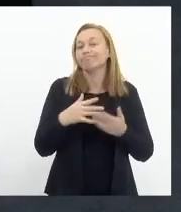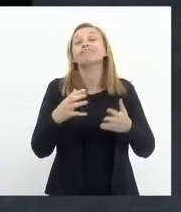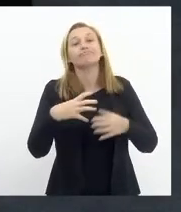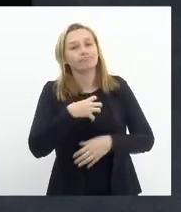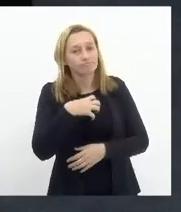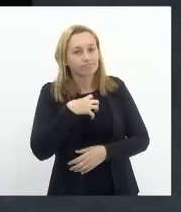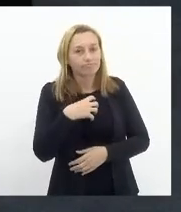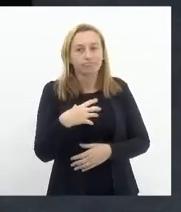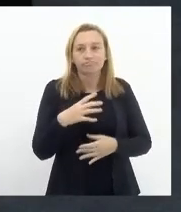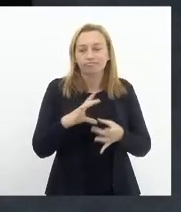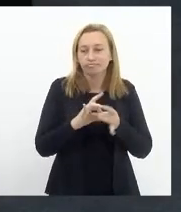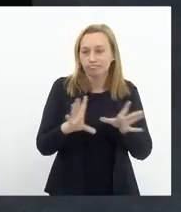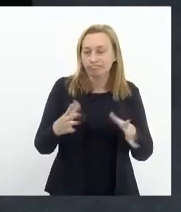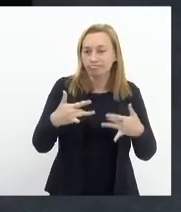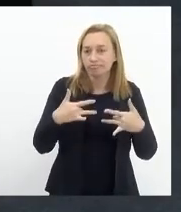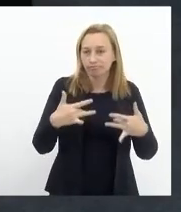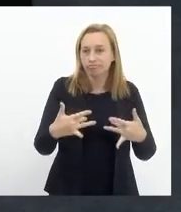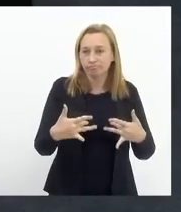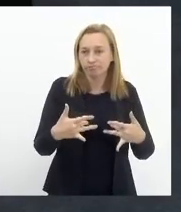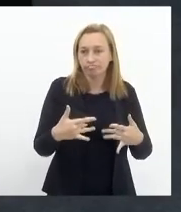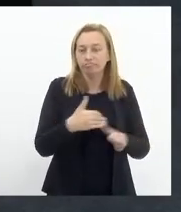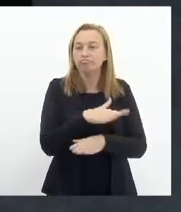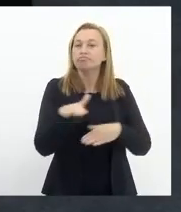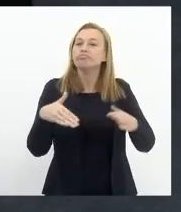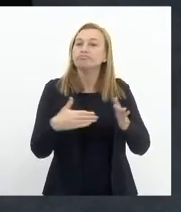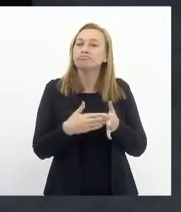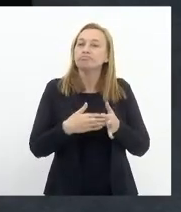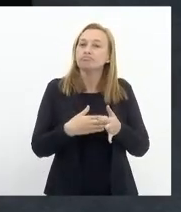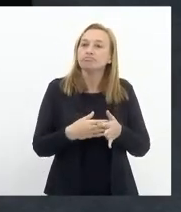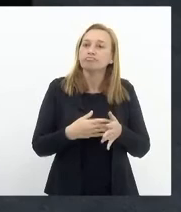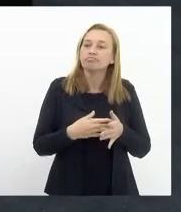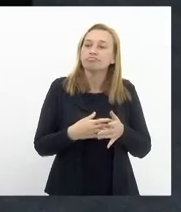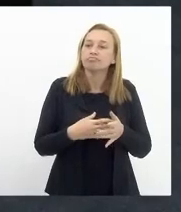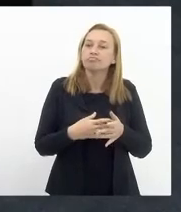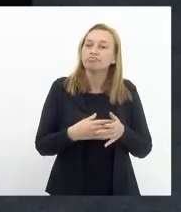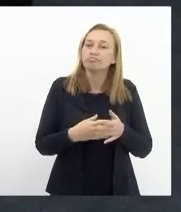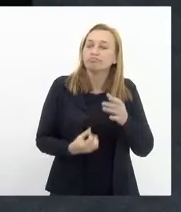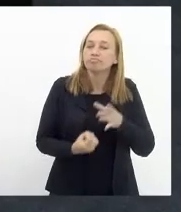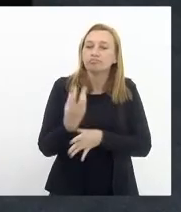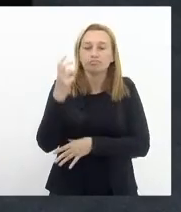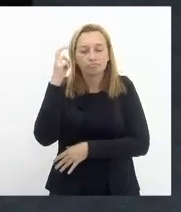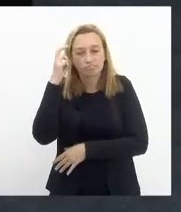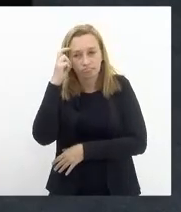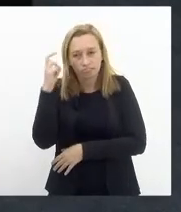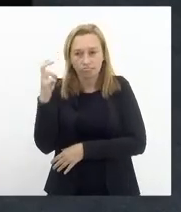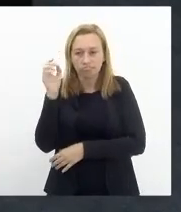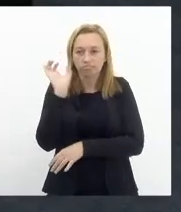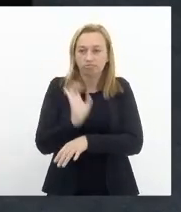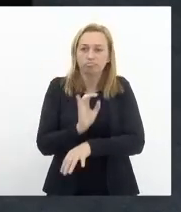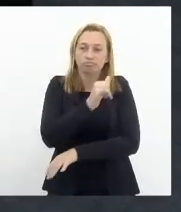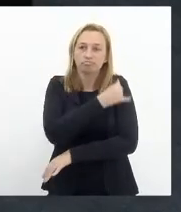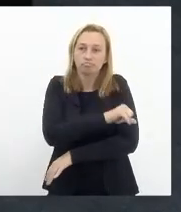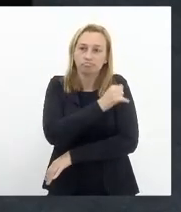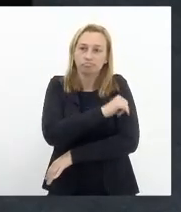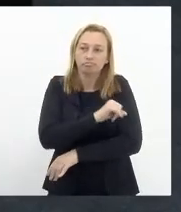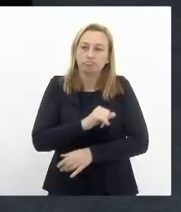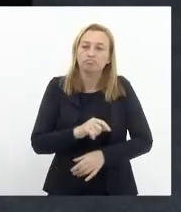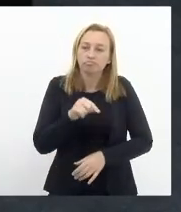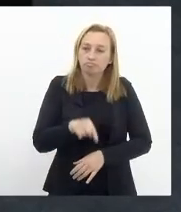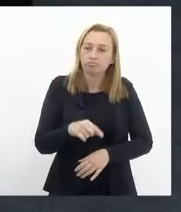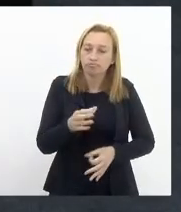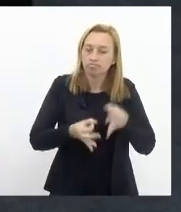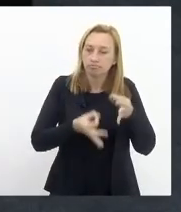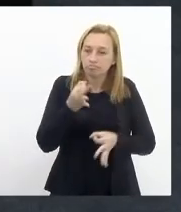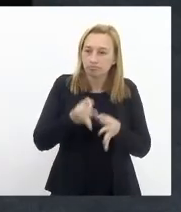nesse sentido deixar aqui minha solidariedade a todos os fazedores de cultura do estado do Rio de Janeiro e aqui a gente faz